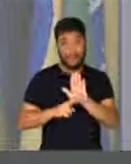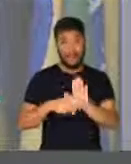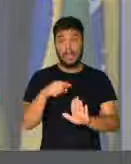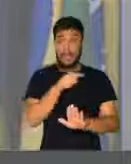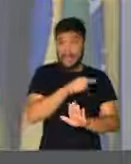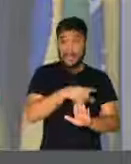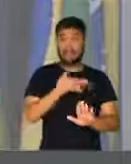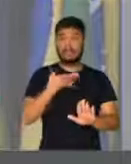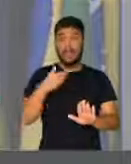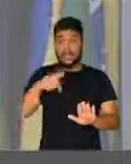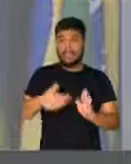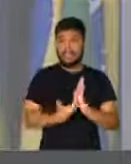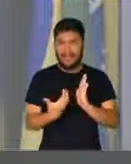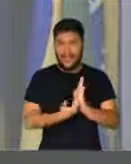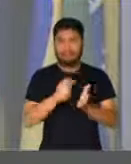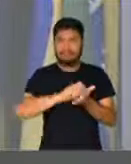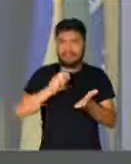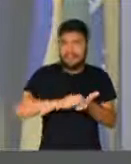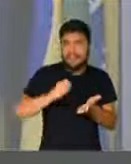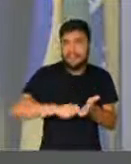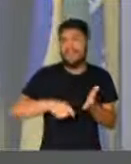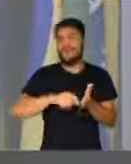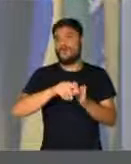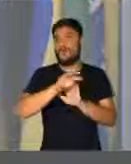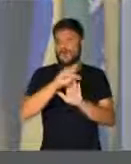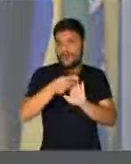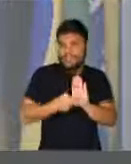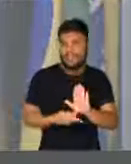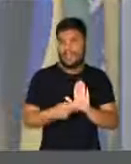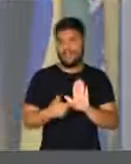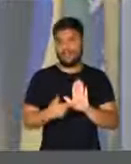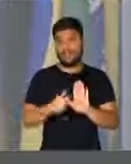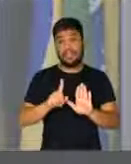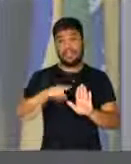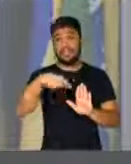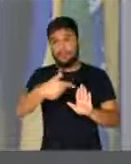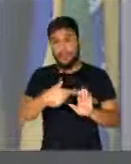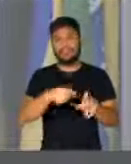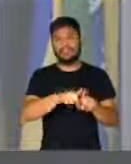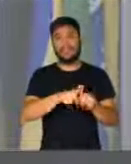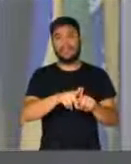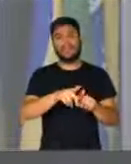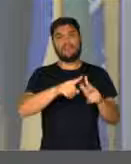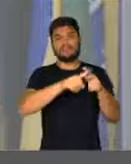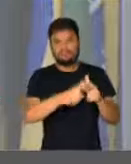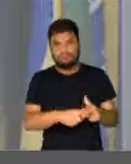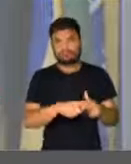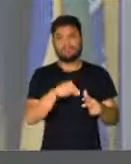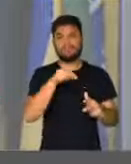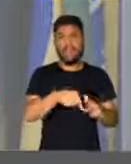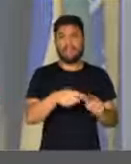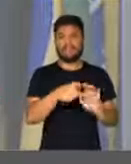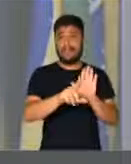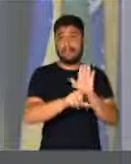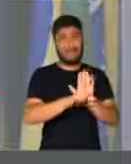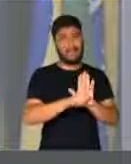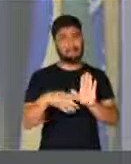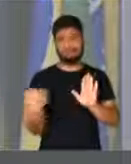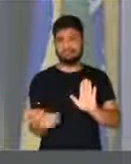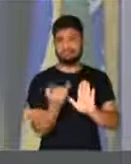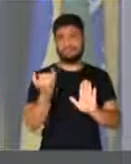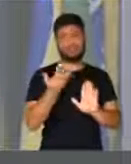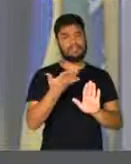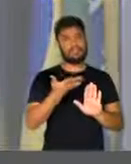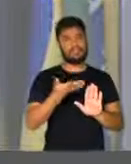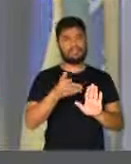foi o relator aqui na Câmara da Comissão Especial e depois acabou sendo o relator revisor, então, dessa lei tão importante que vai